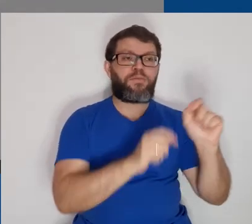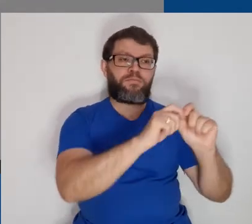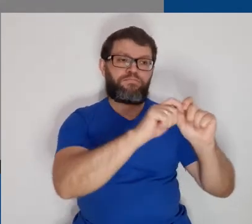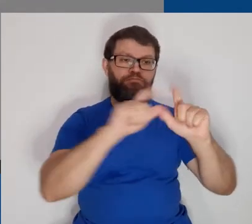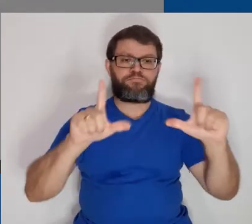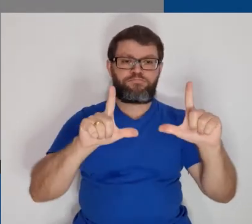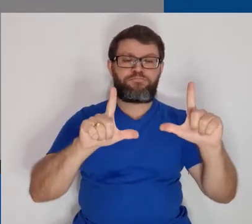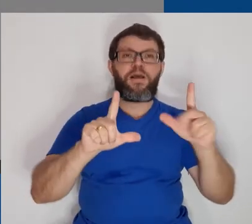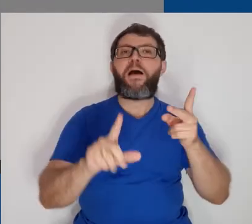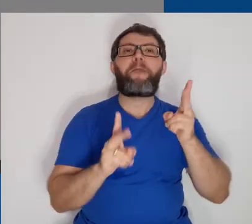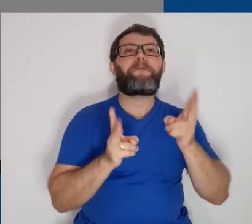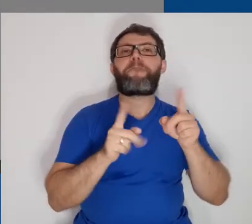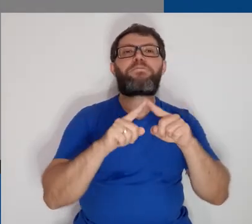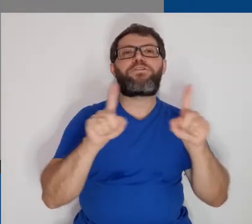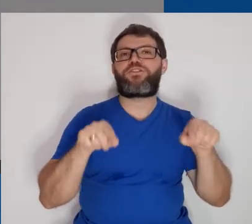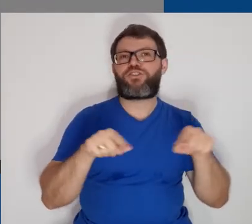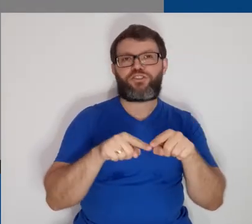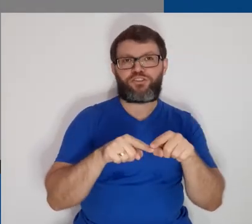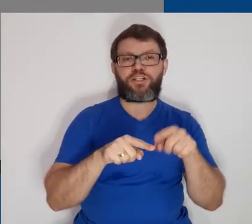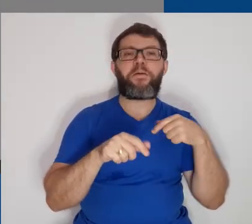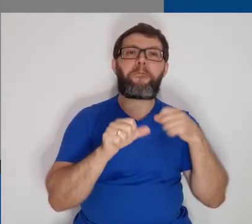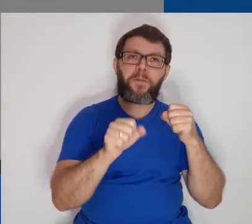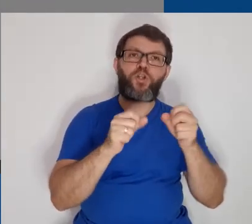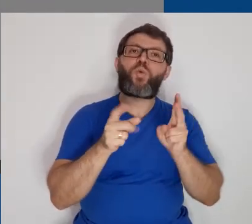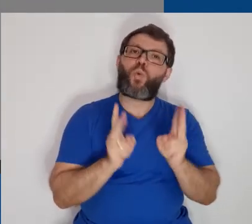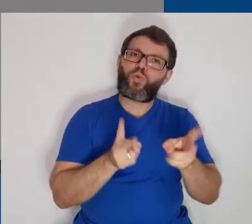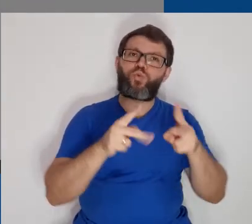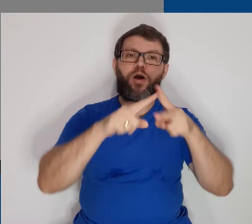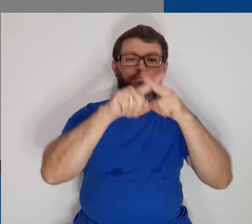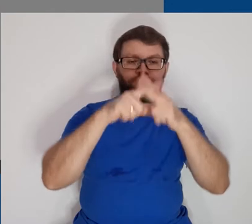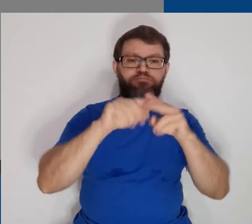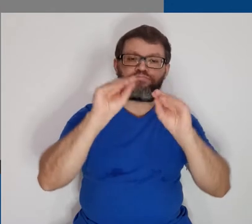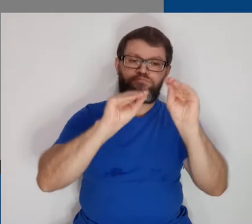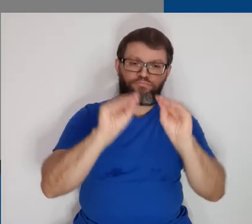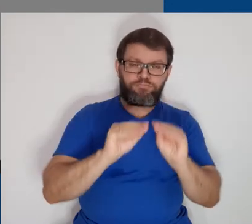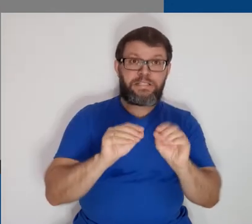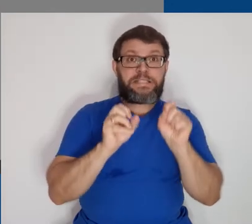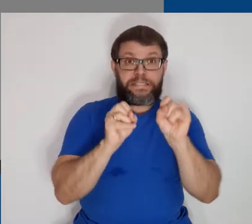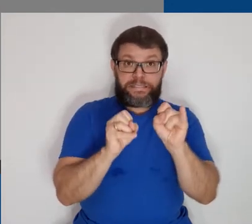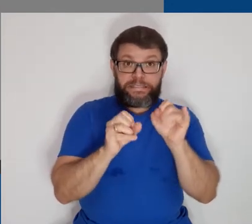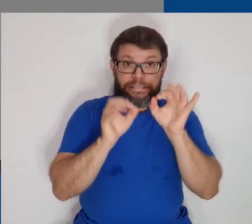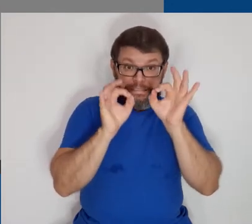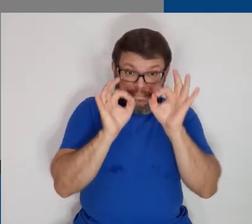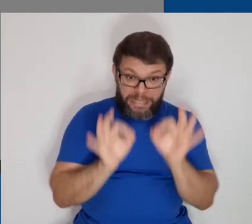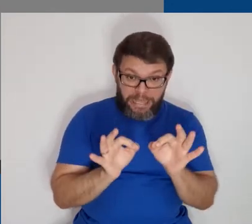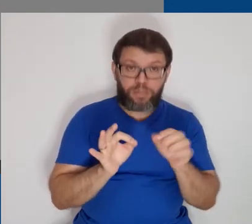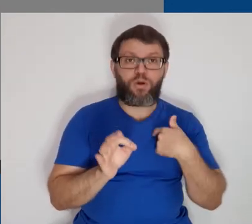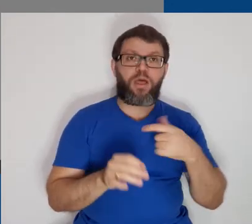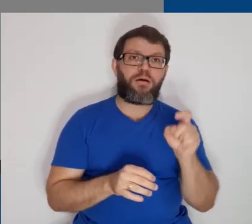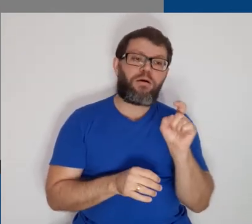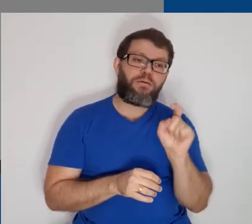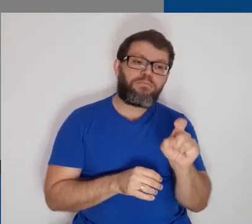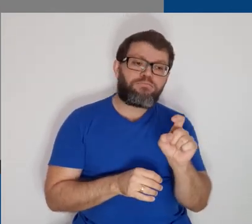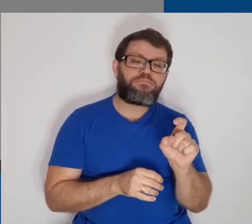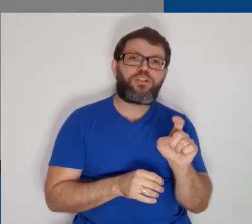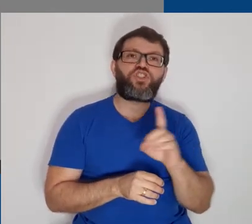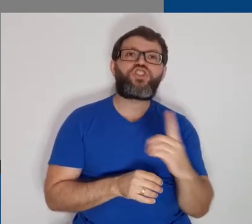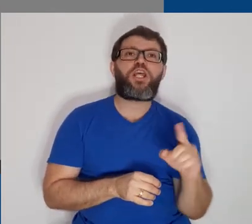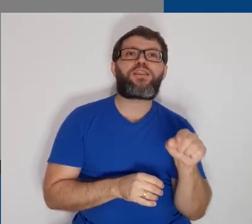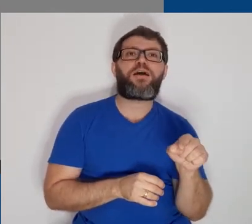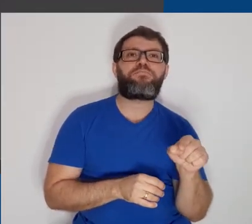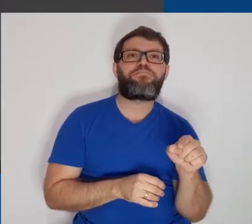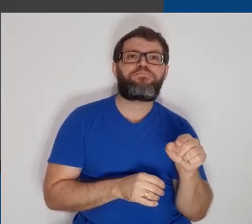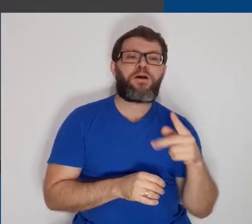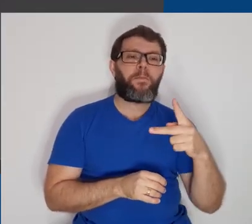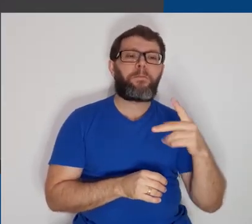abrimos a mesma janela anterior, onde podemos continuar a edição. Se estiver tudo certo, clicamos no botão abaixo à